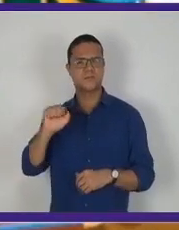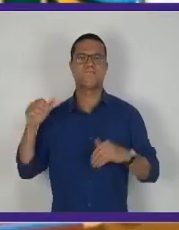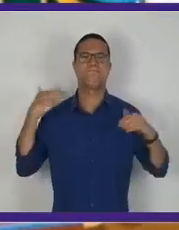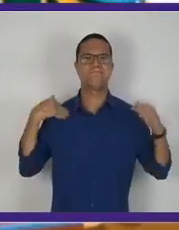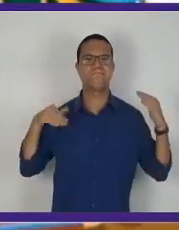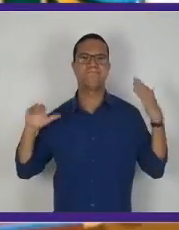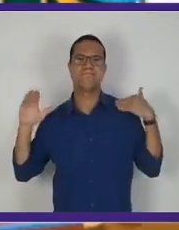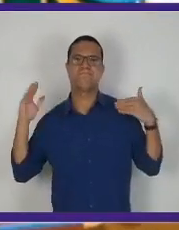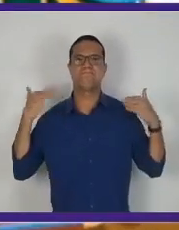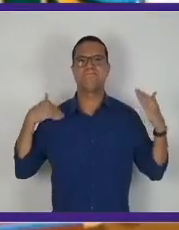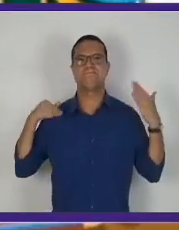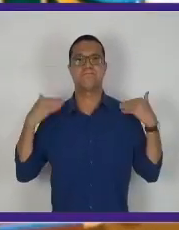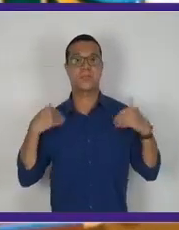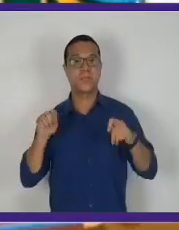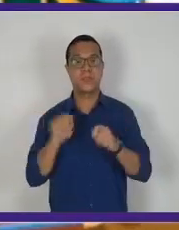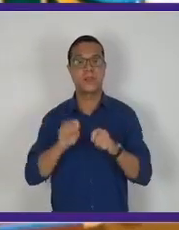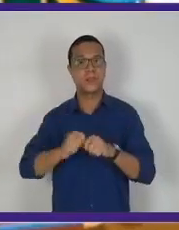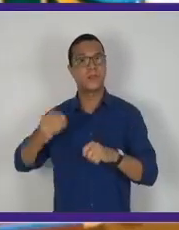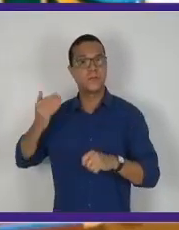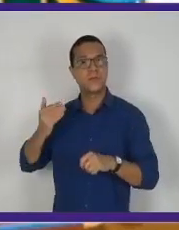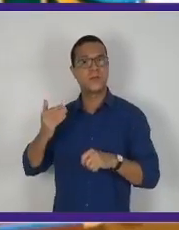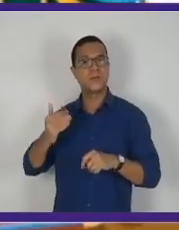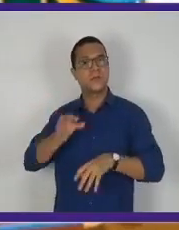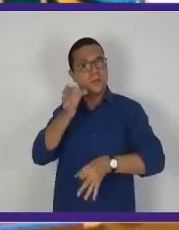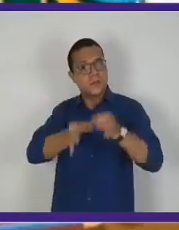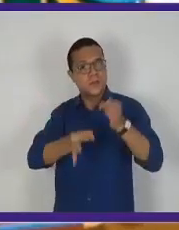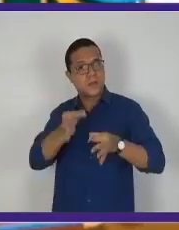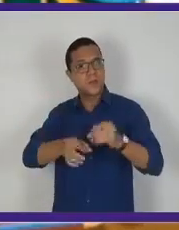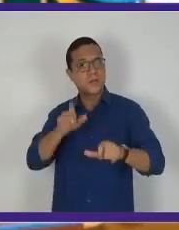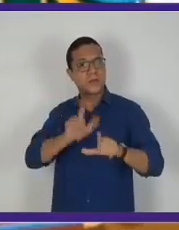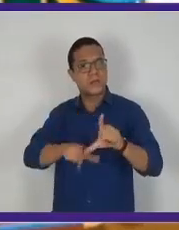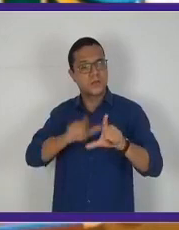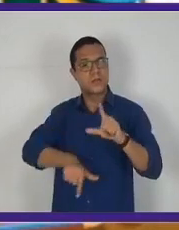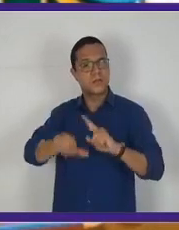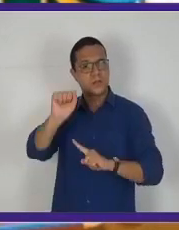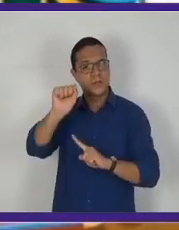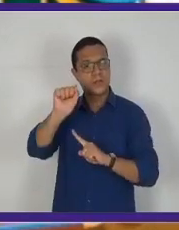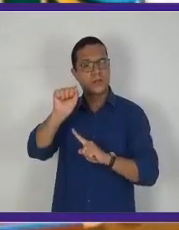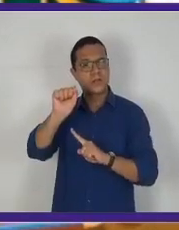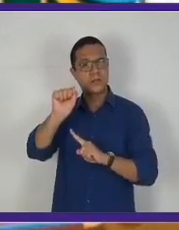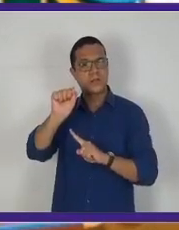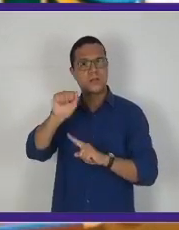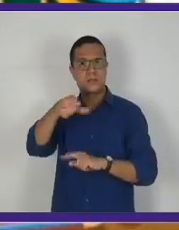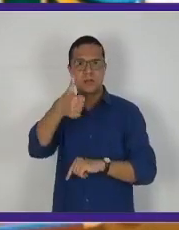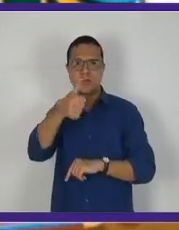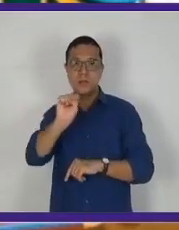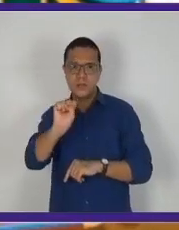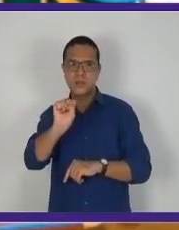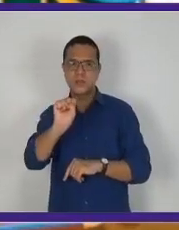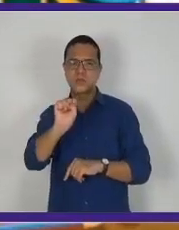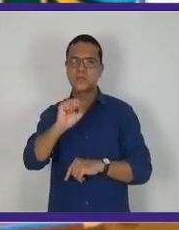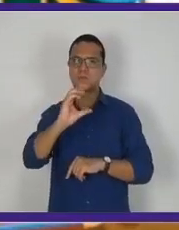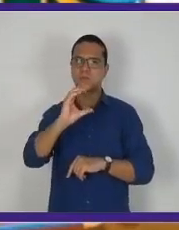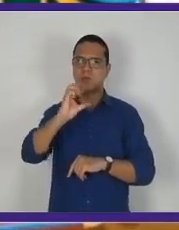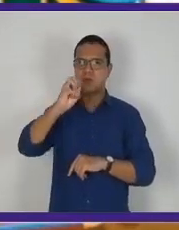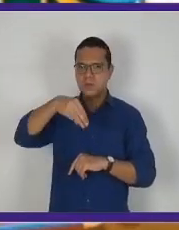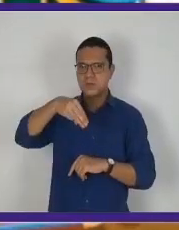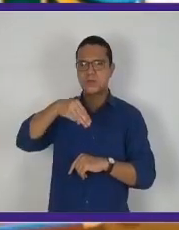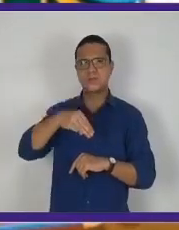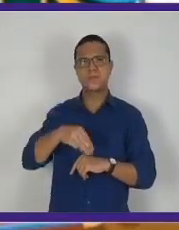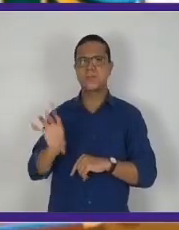18 caminhadas que você fez. Justamente a letra A, 18 centímetros.